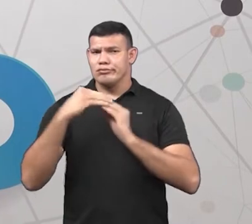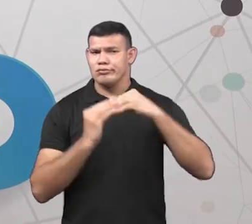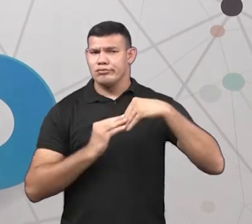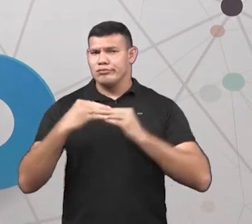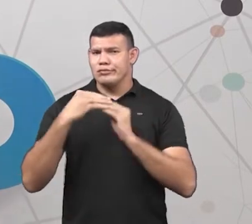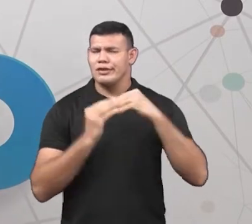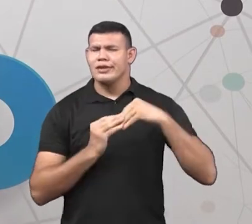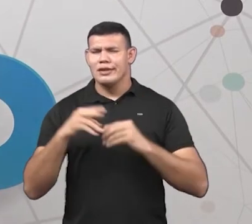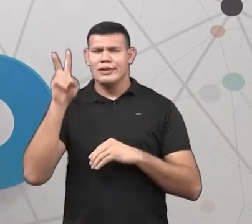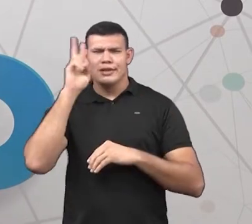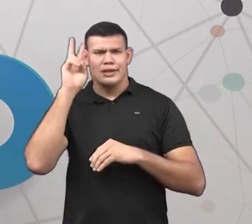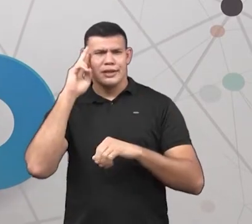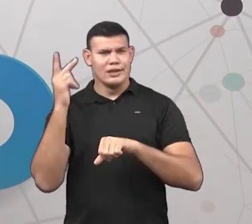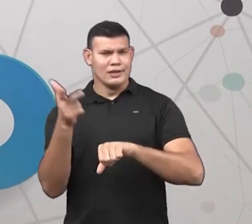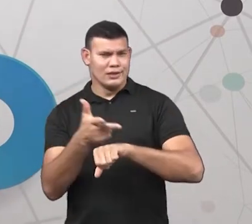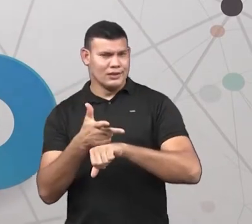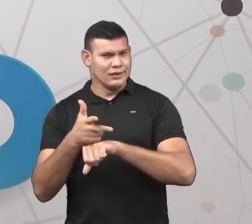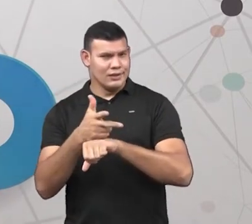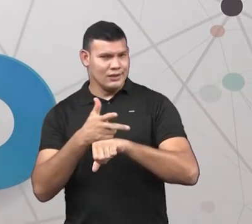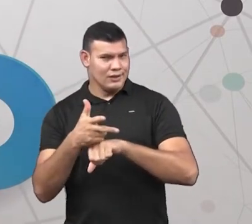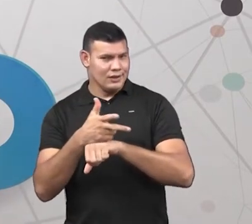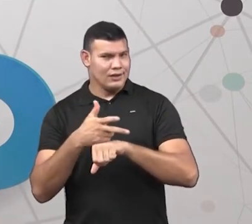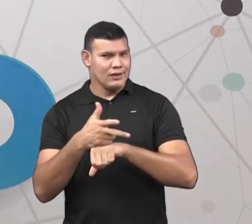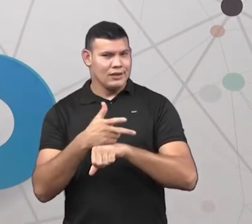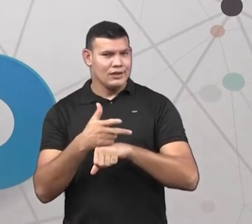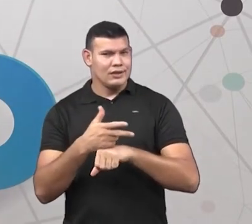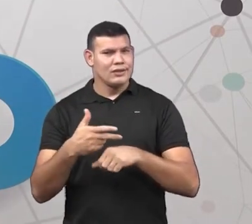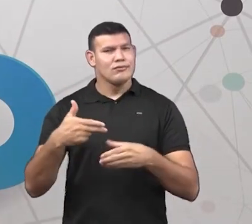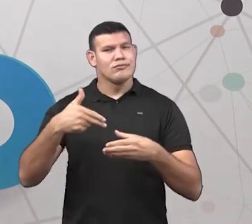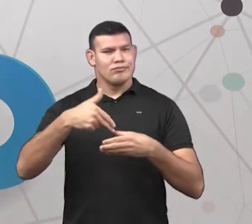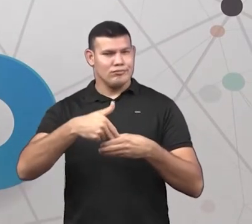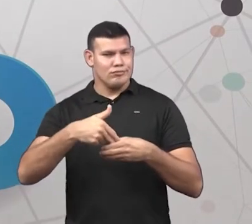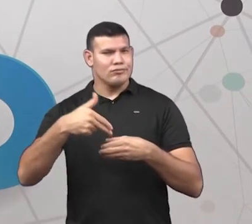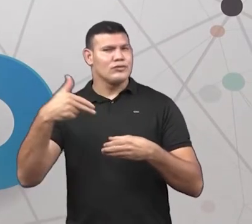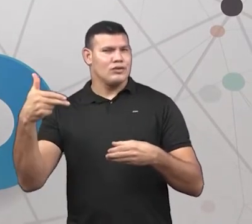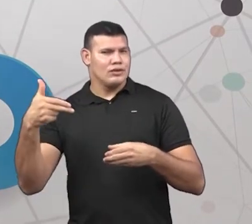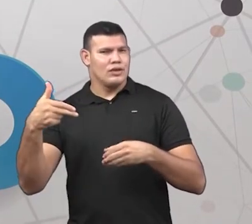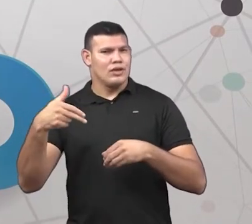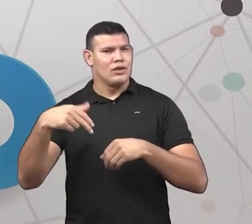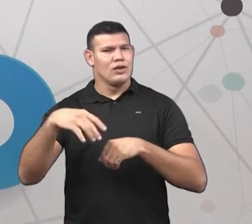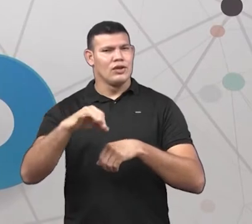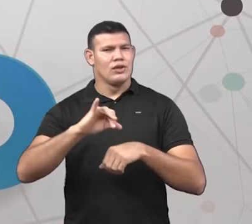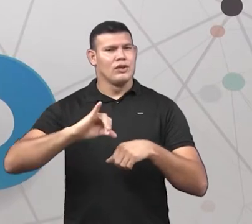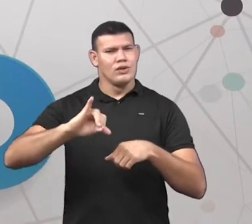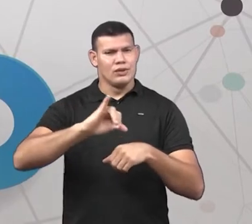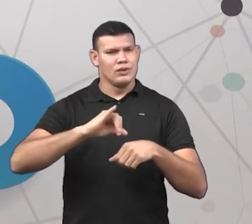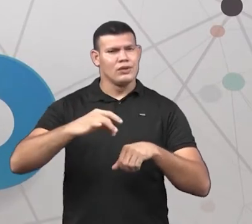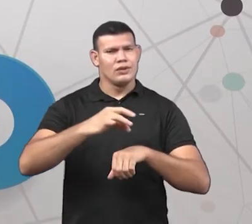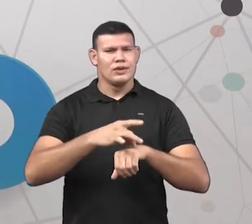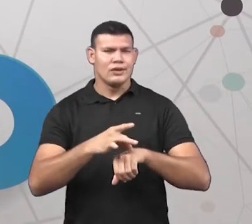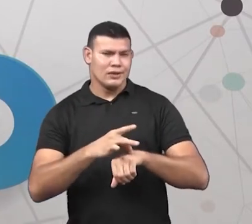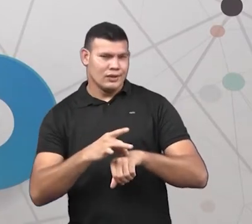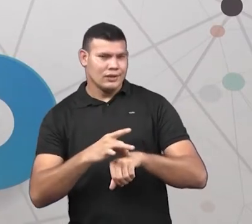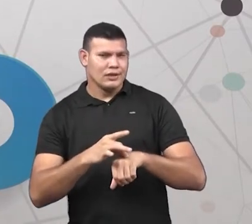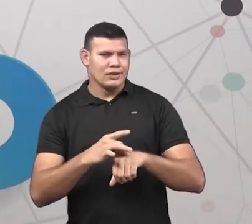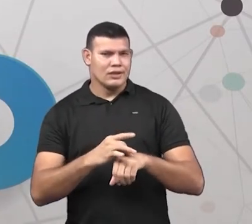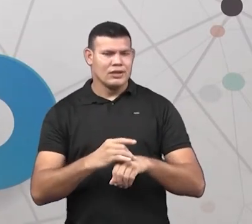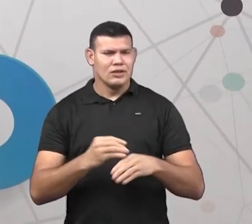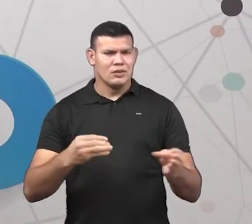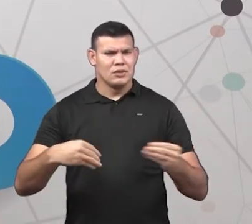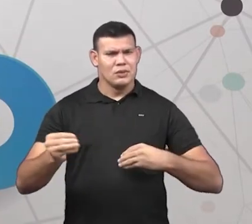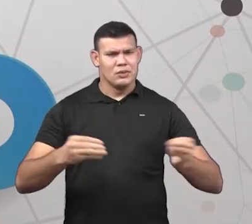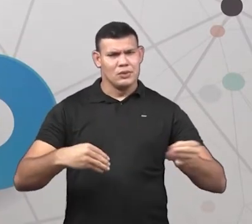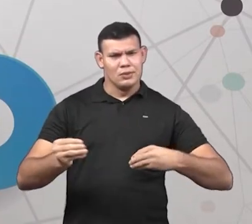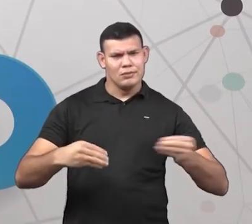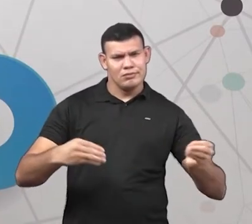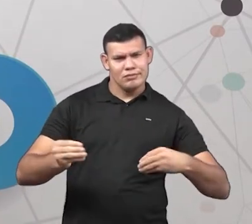da Kika? O plástico veio da onde? Do petróleo. Então, nós temos aqui, ó. O plástico, Esse aqui é um pouco maleável, Tá